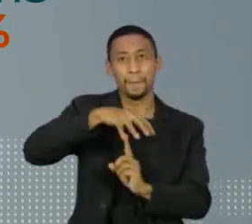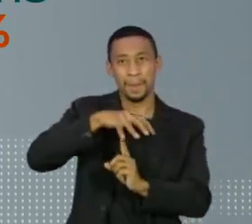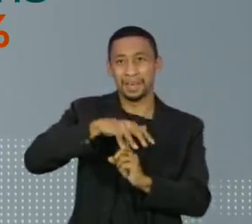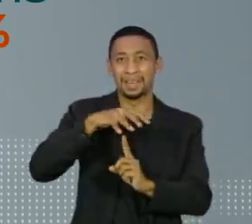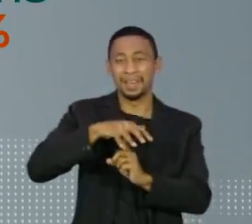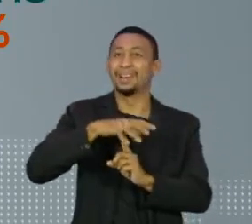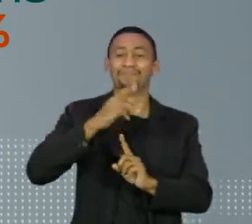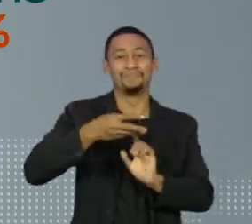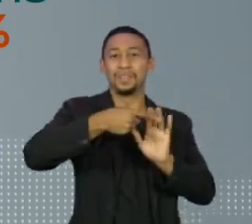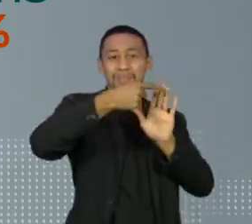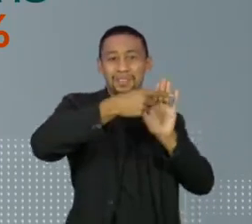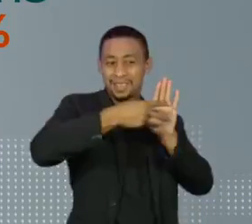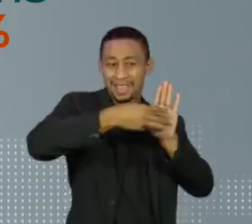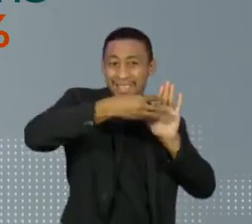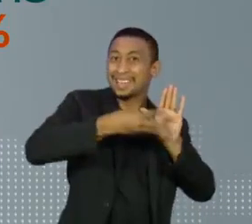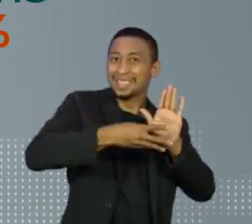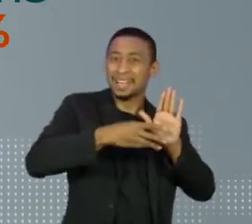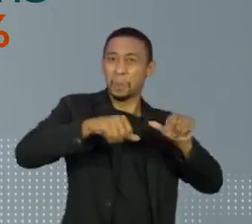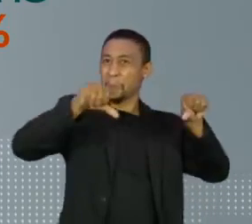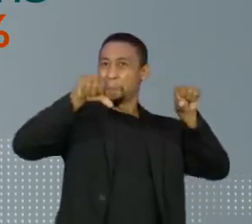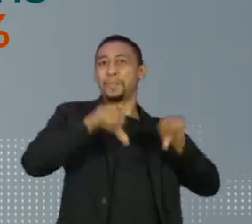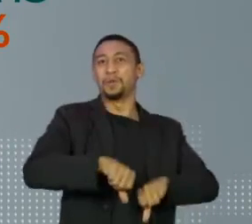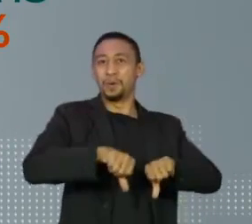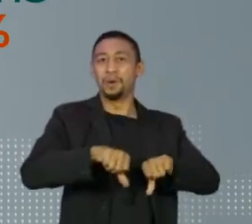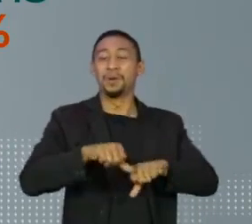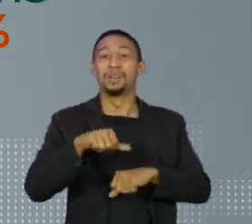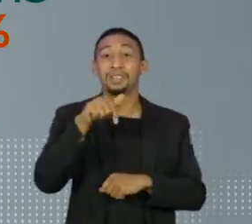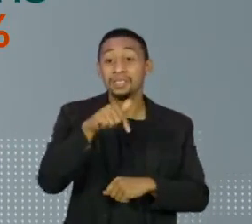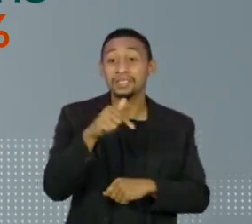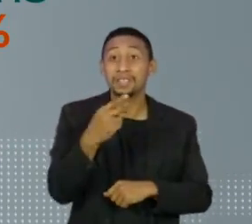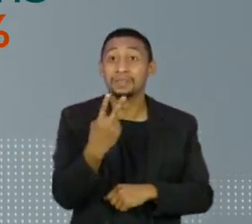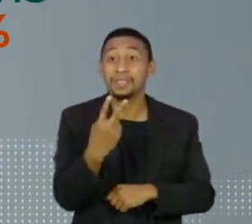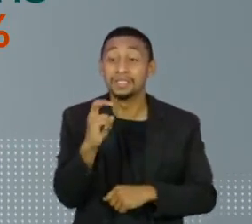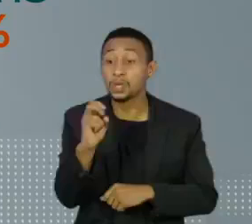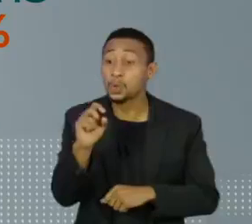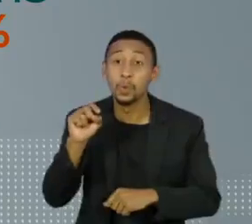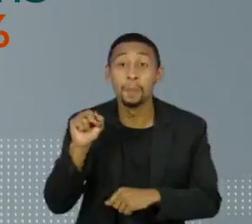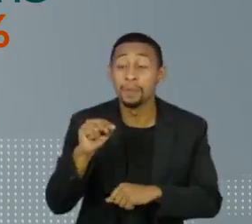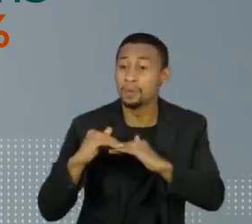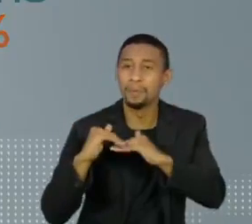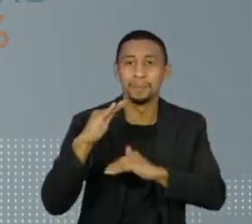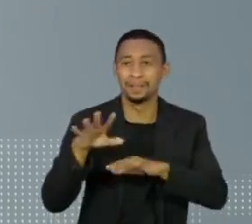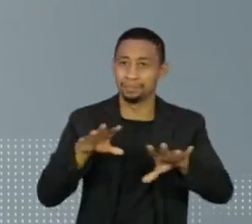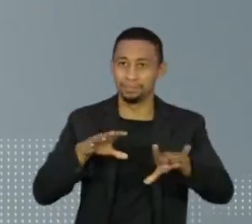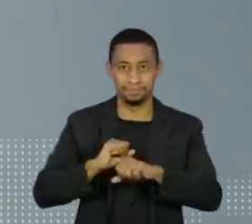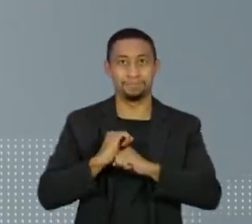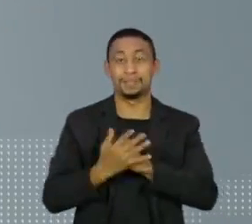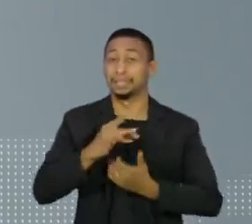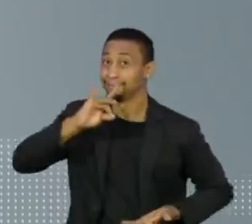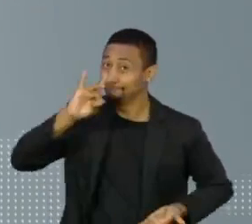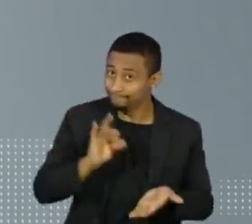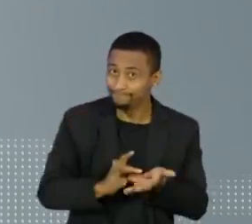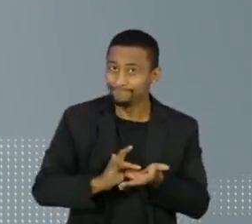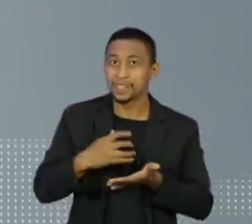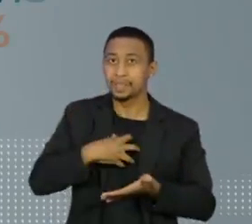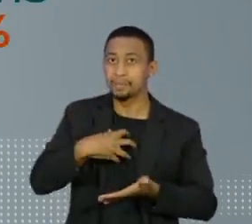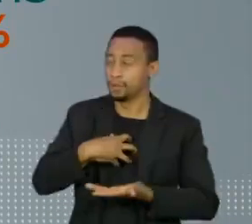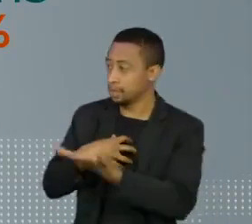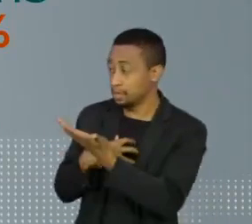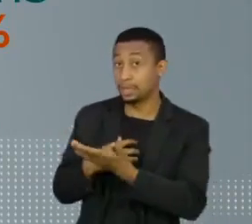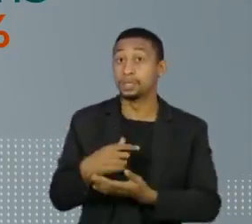terceiro estado mais atingido, com mais de 725.000 confirmações. Na Bahia, são